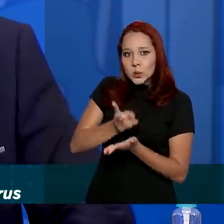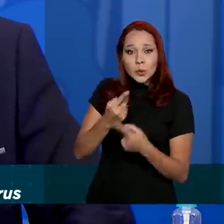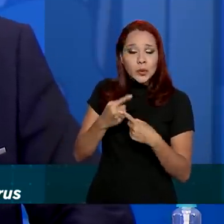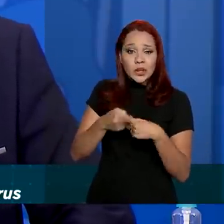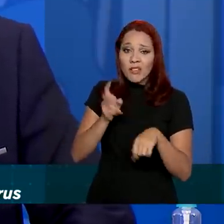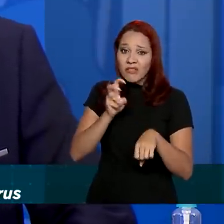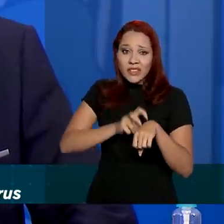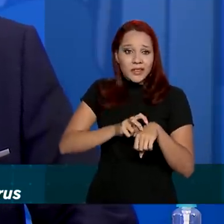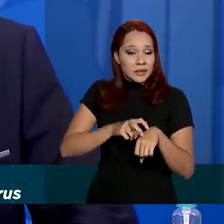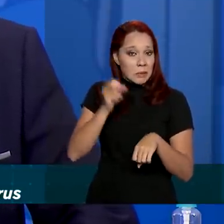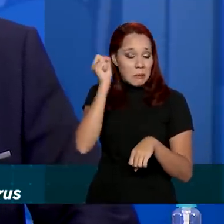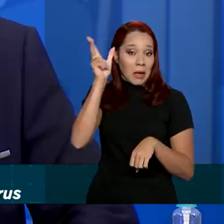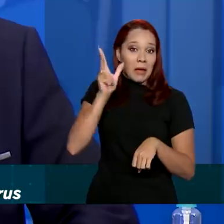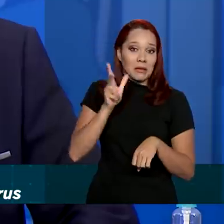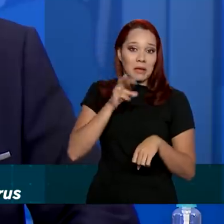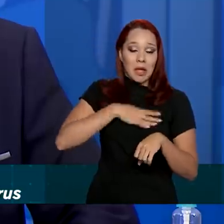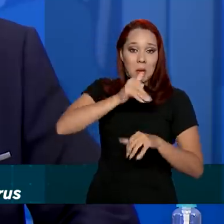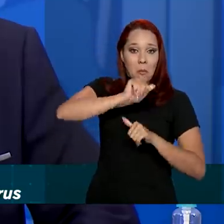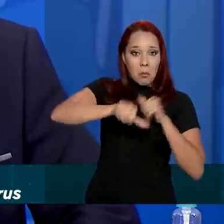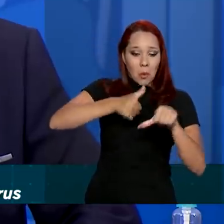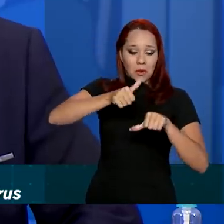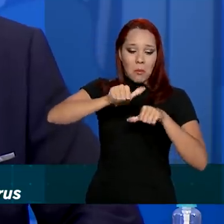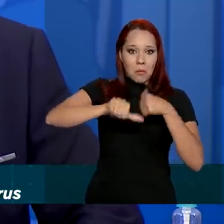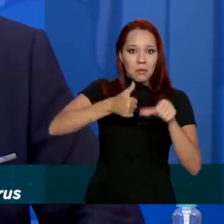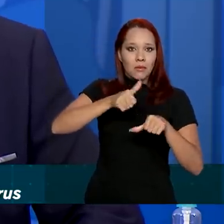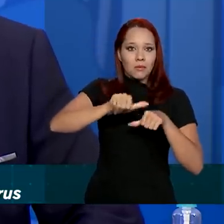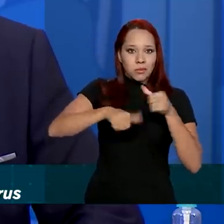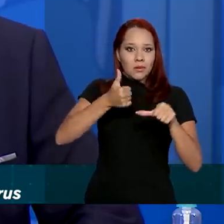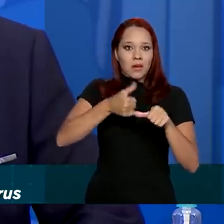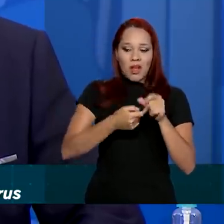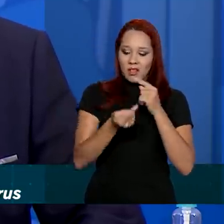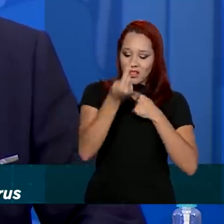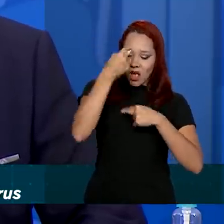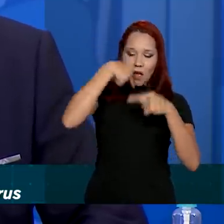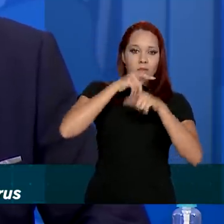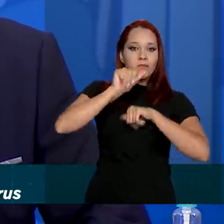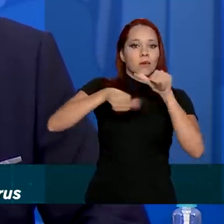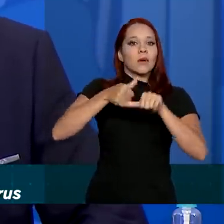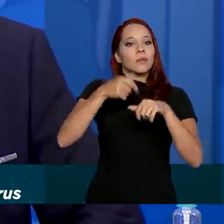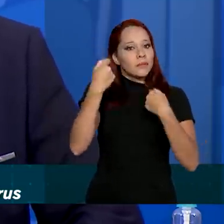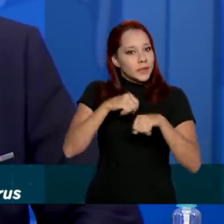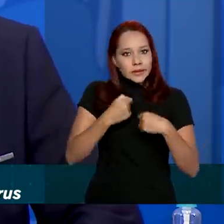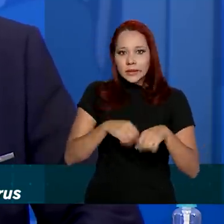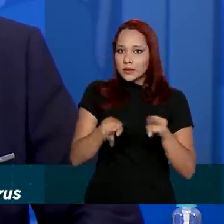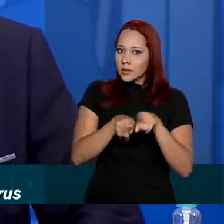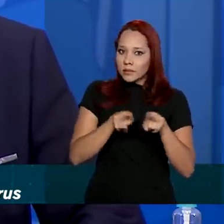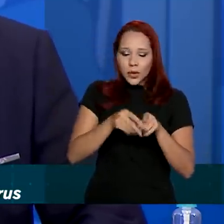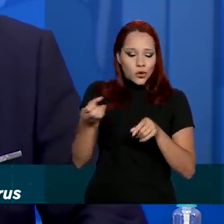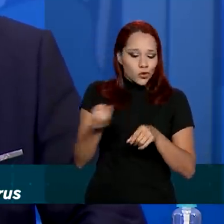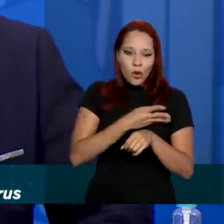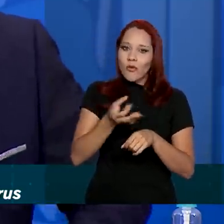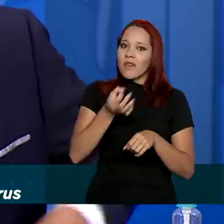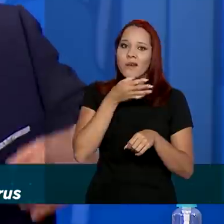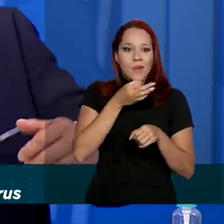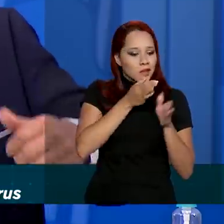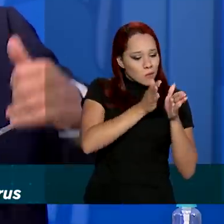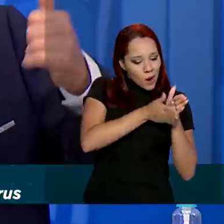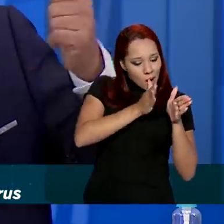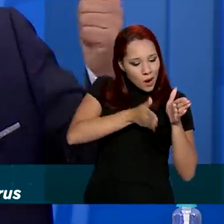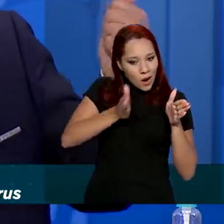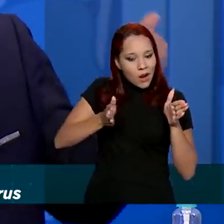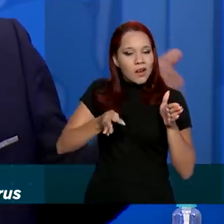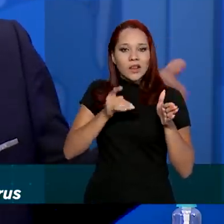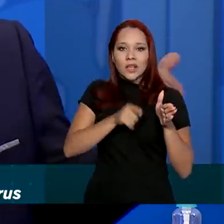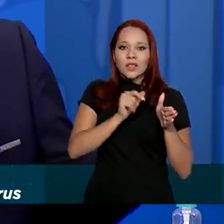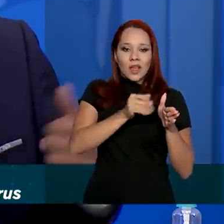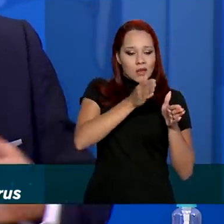ele é danado, ele é mutante, então, à medida que ele modifica, a gente vai ter que acompanhar esse processo, aquele que a gente fala de